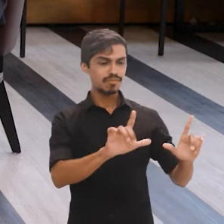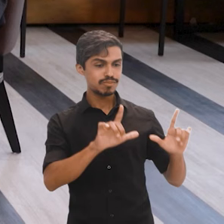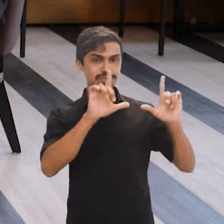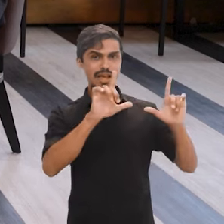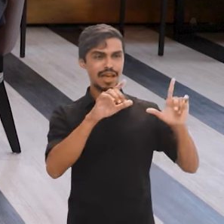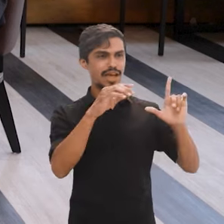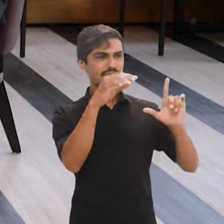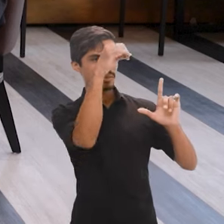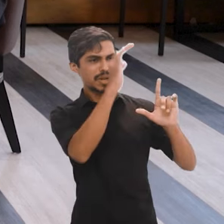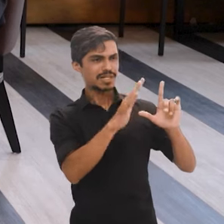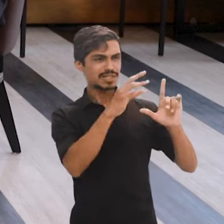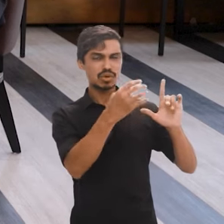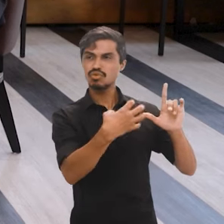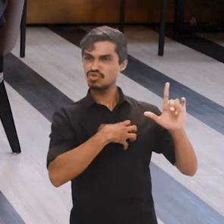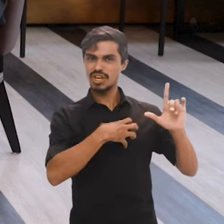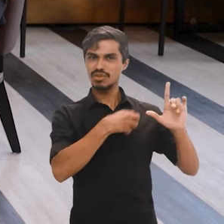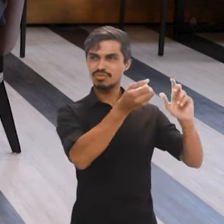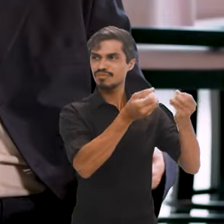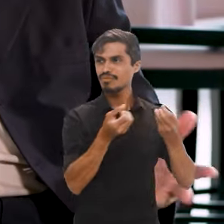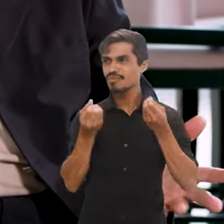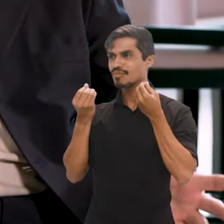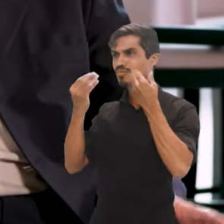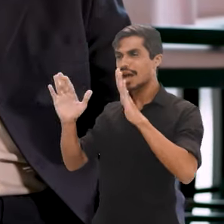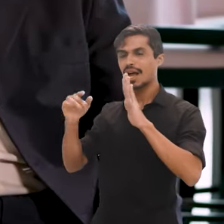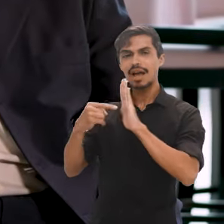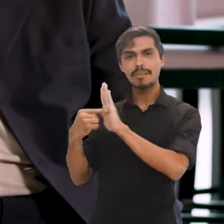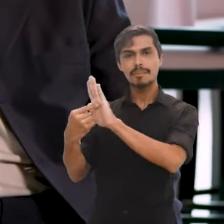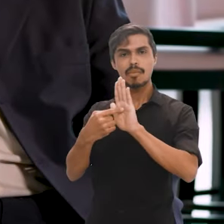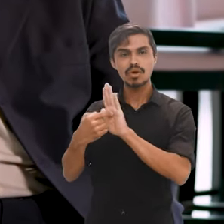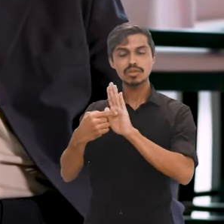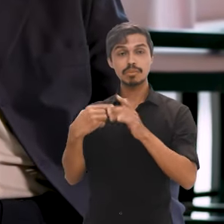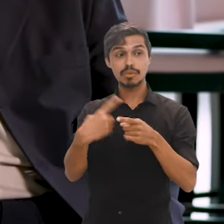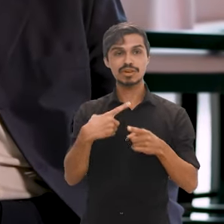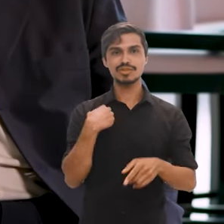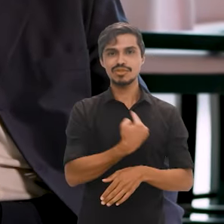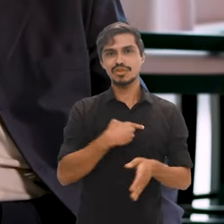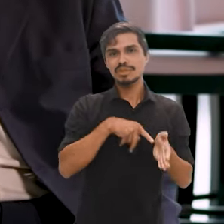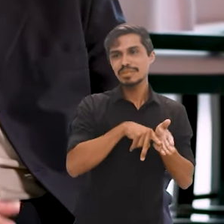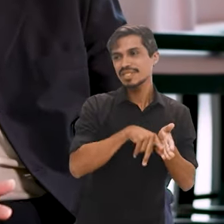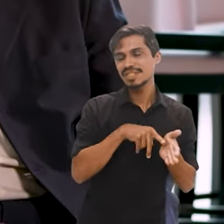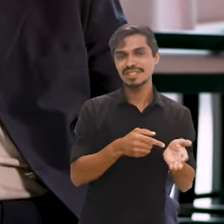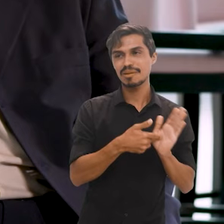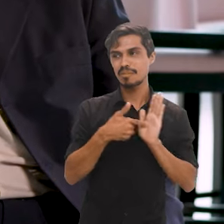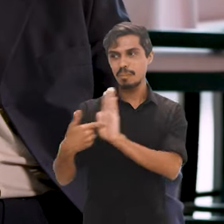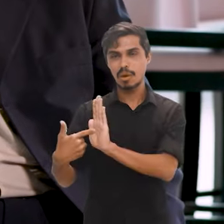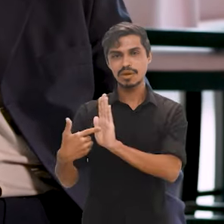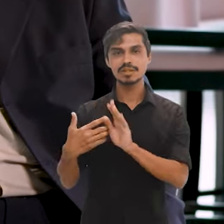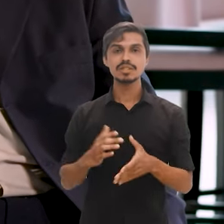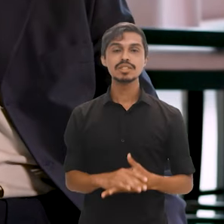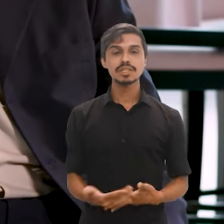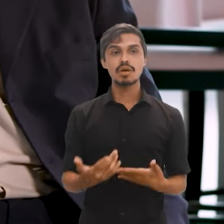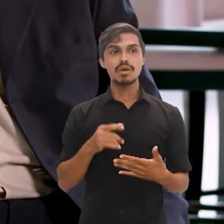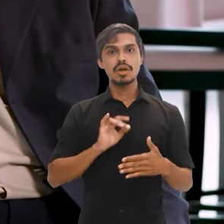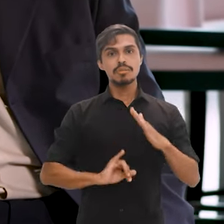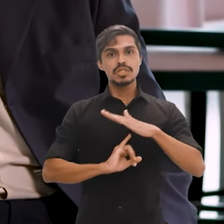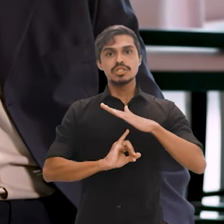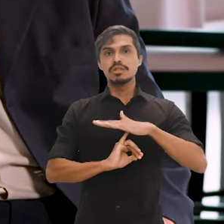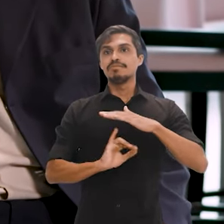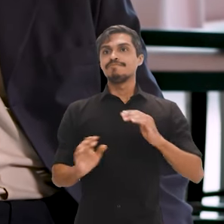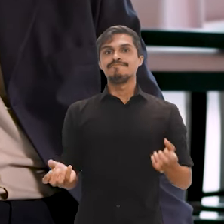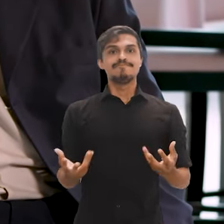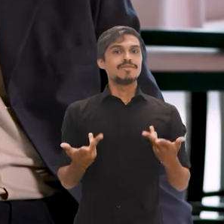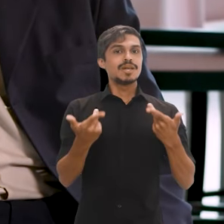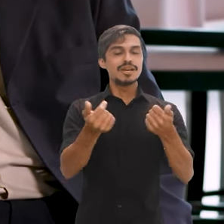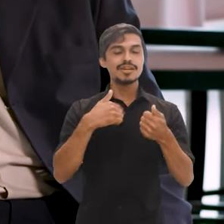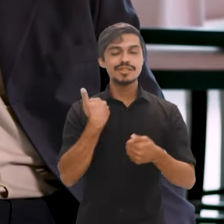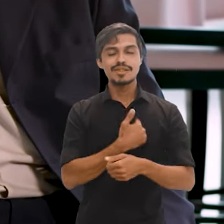como ele termina sendo reproduzido nas pesquisas que o IBGE produz. Então, é uma instituição fantástica e somos